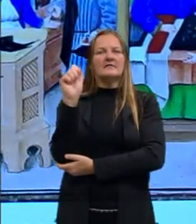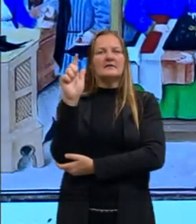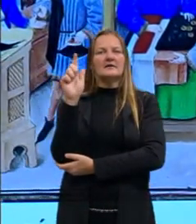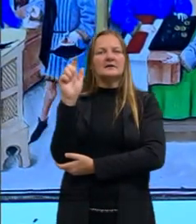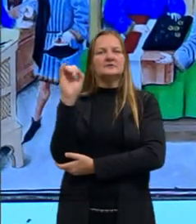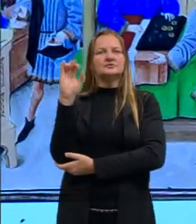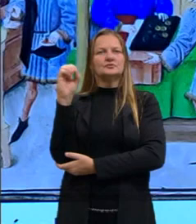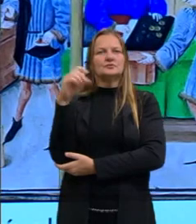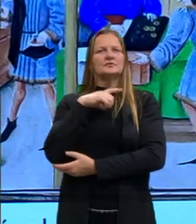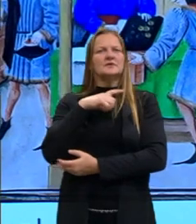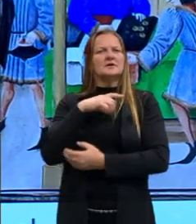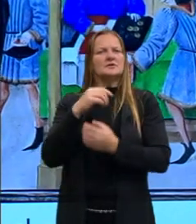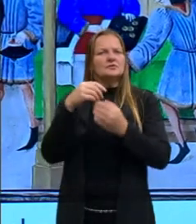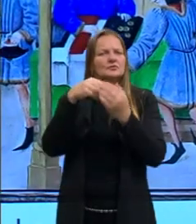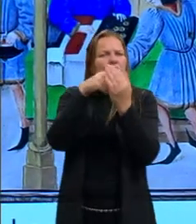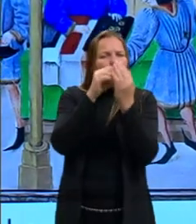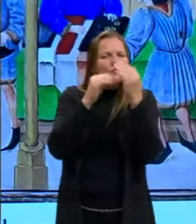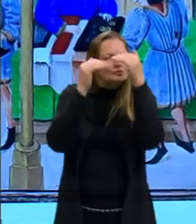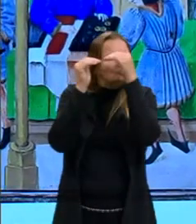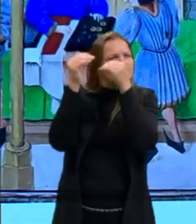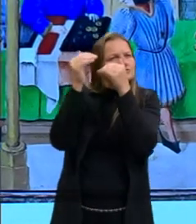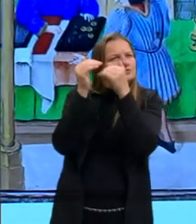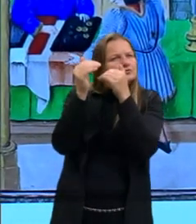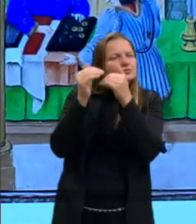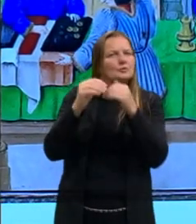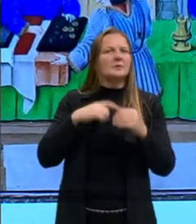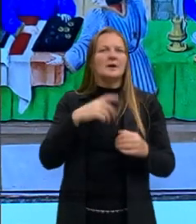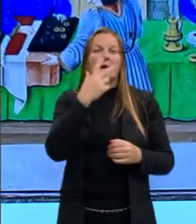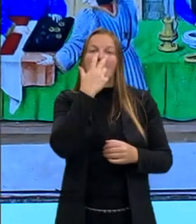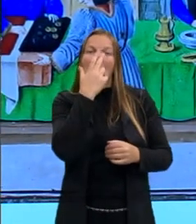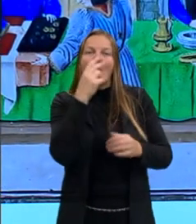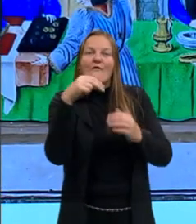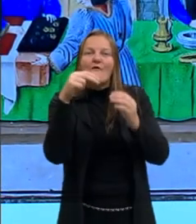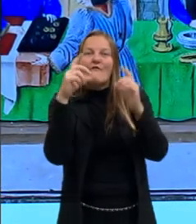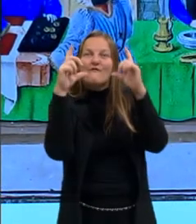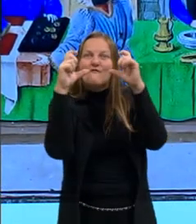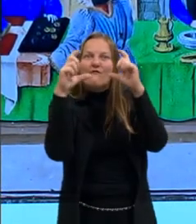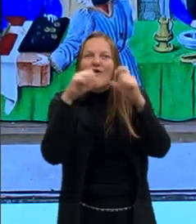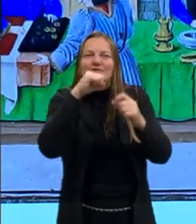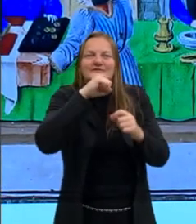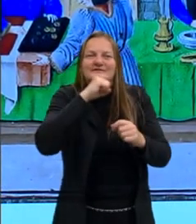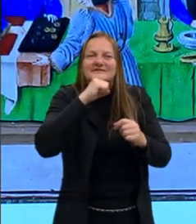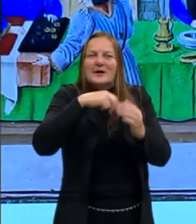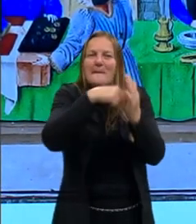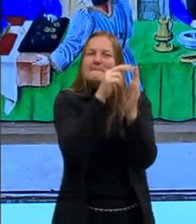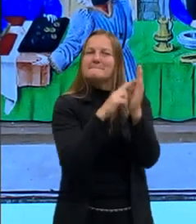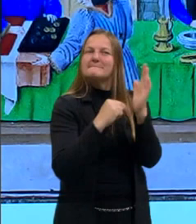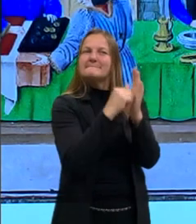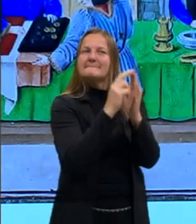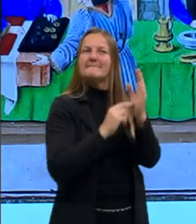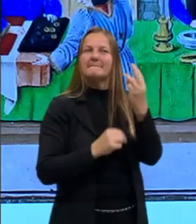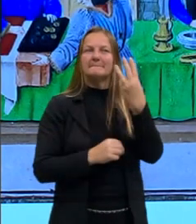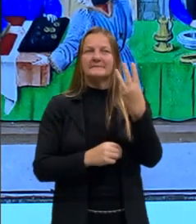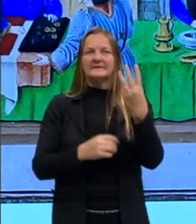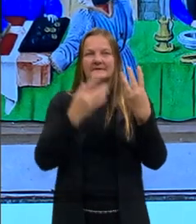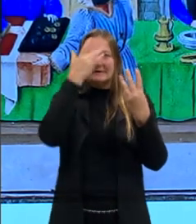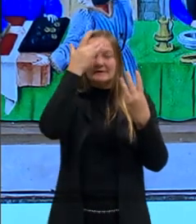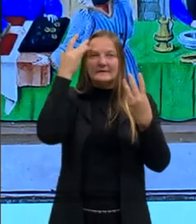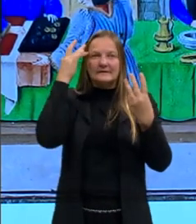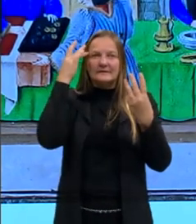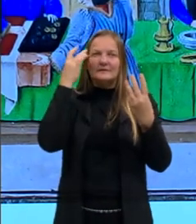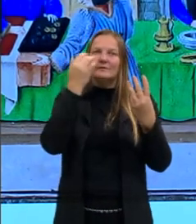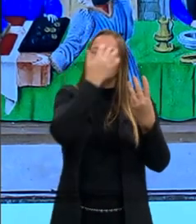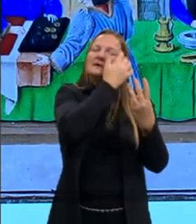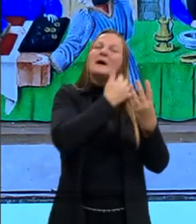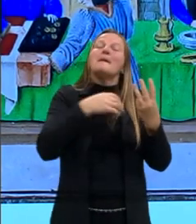sombras, as pessoas, assim, parece uma foto antiga que foi pintada. Então, tem três pessoas, parece